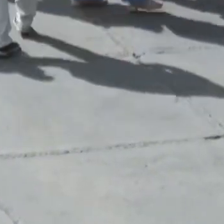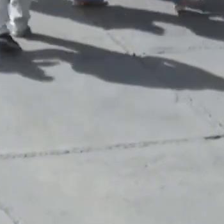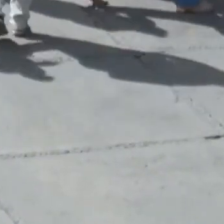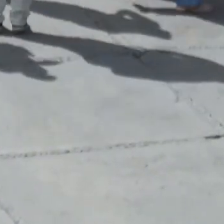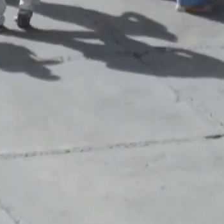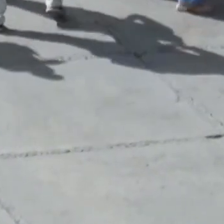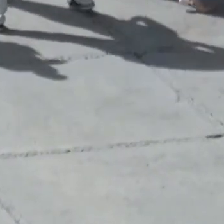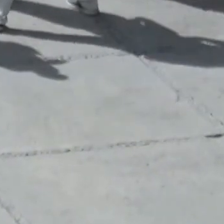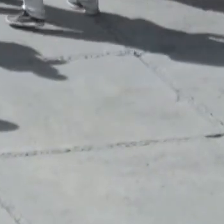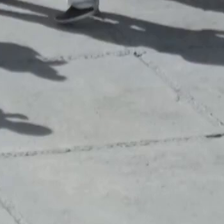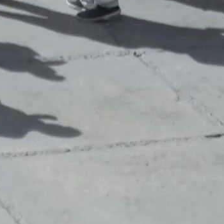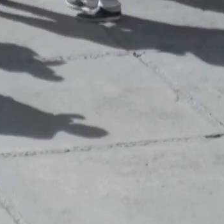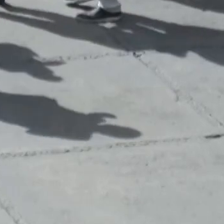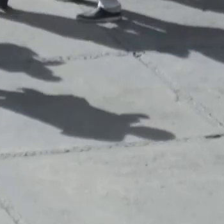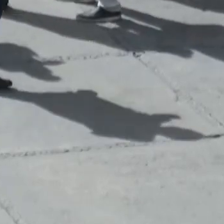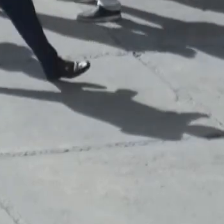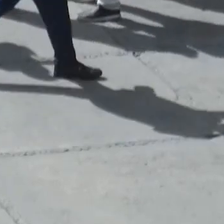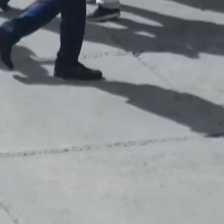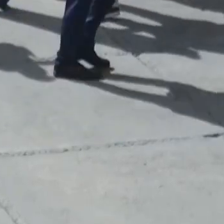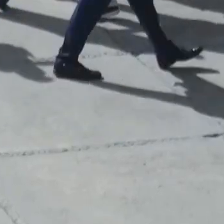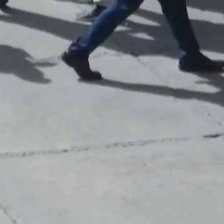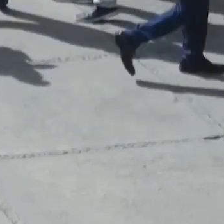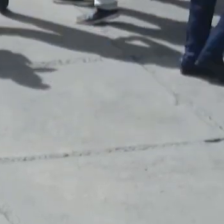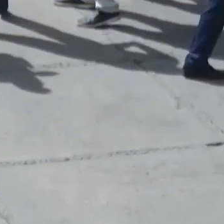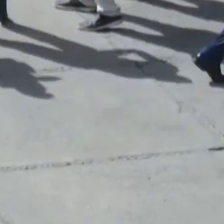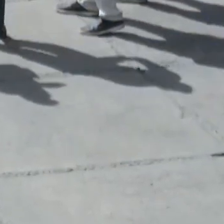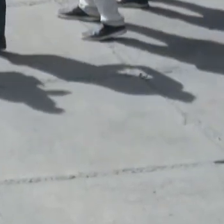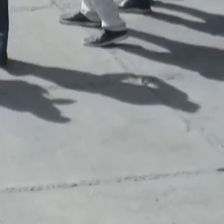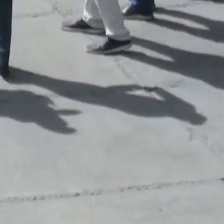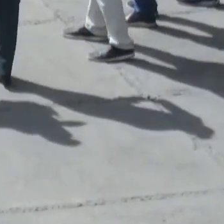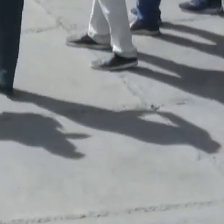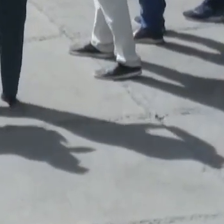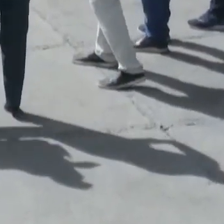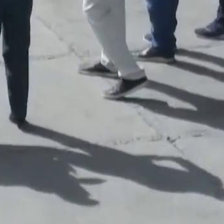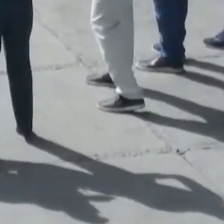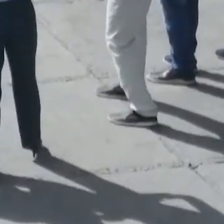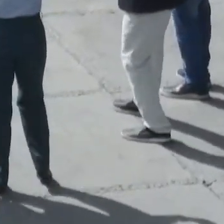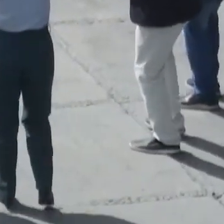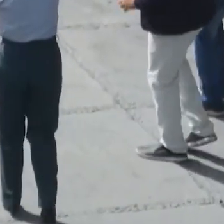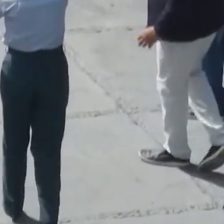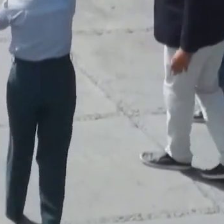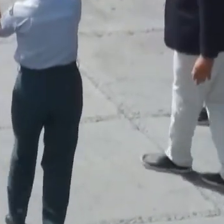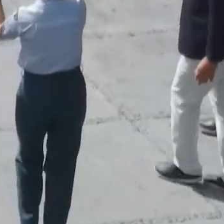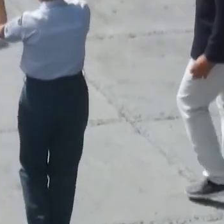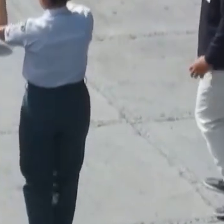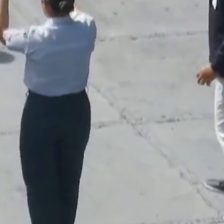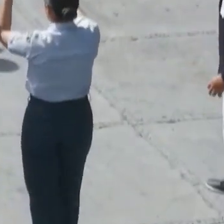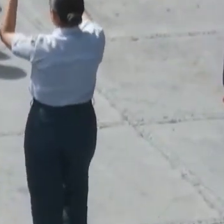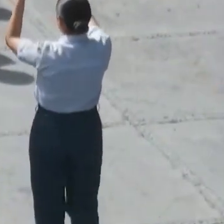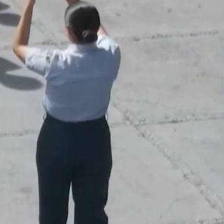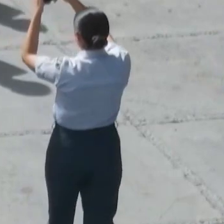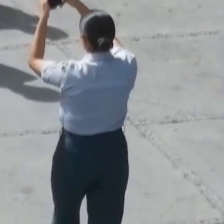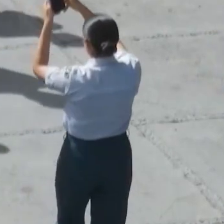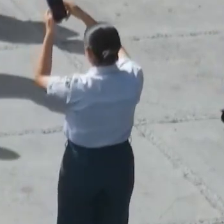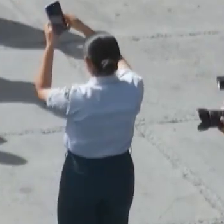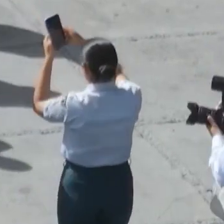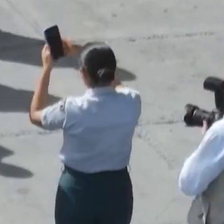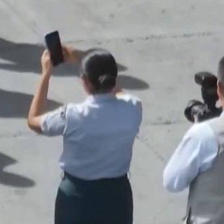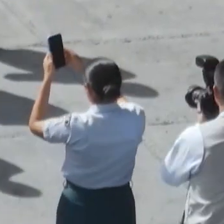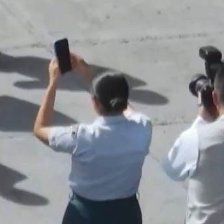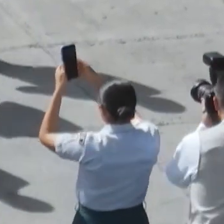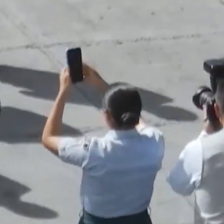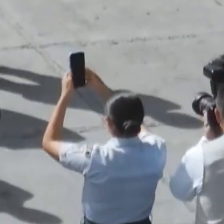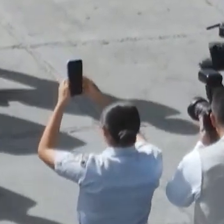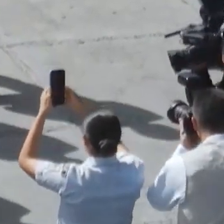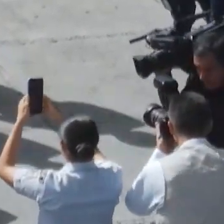Casa de Leis. Logo em seguida, após a... a gente está vendo aí as imagens, olha só, imagens do nosso drone, o